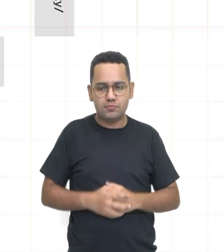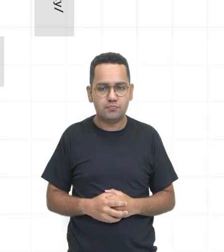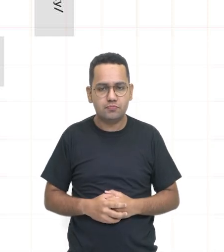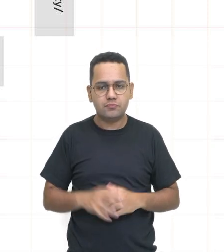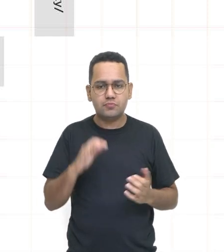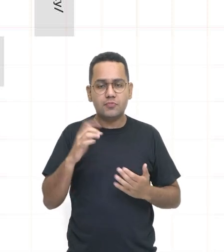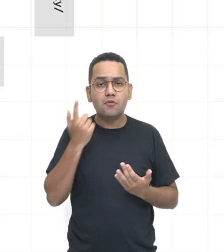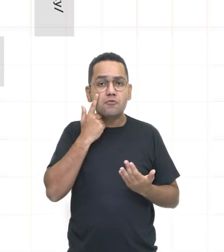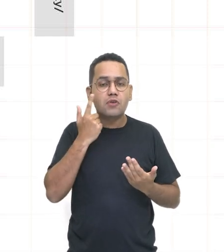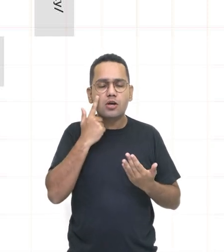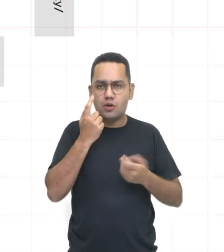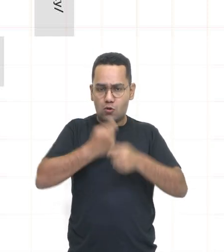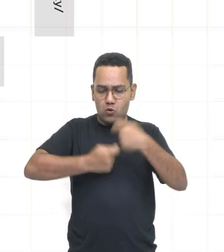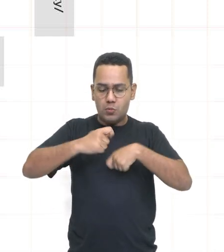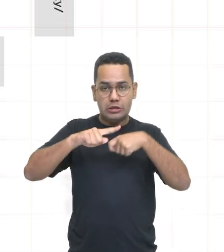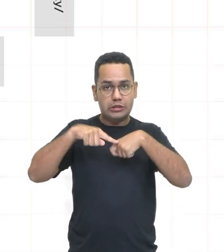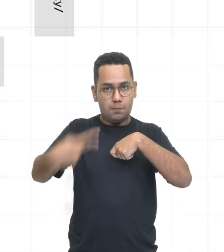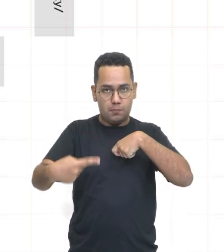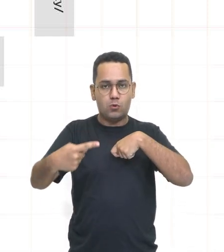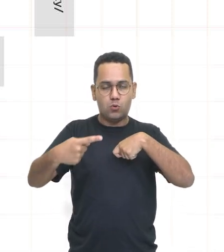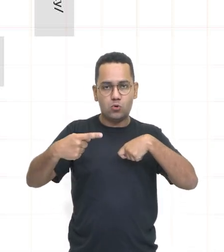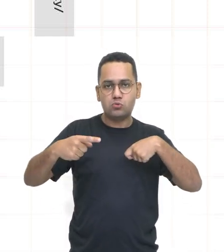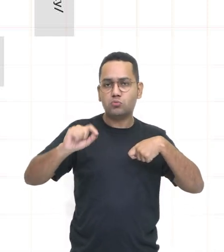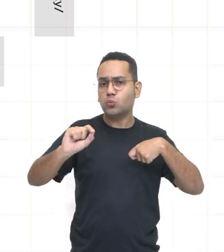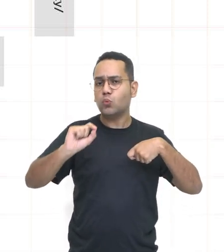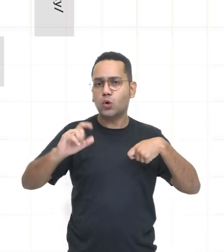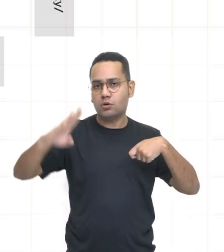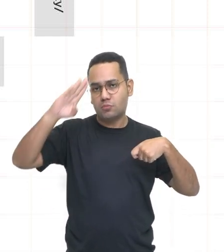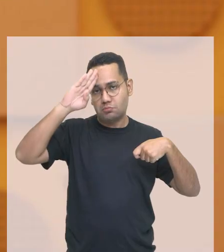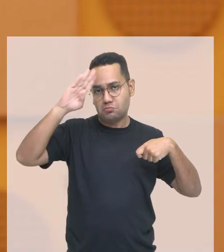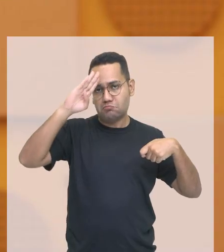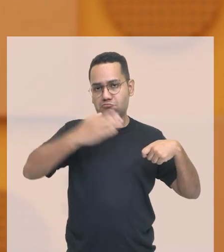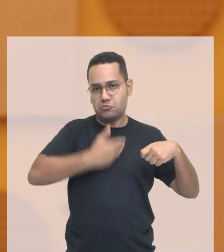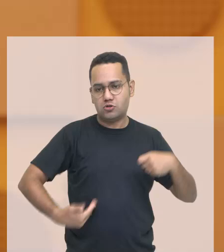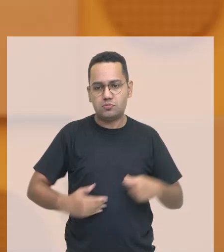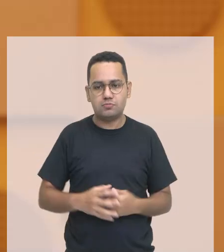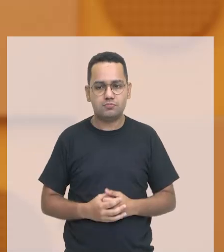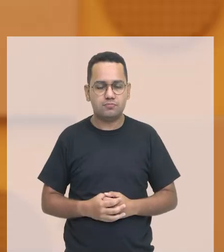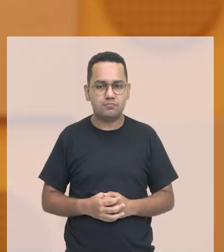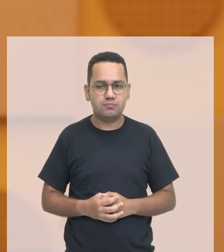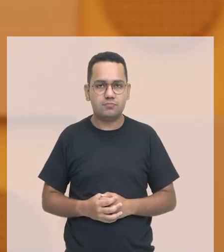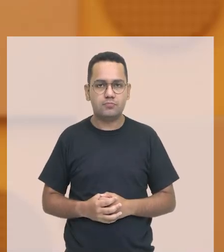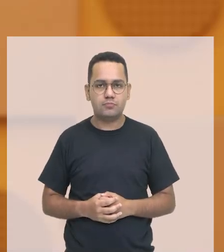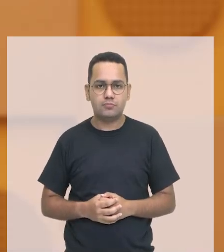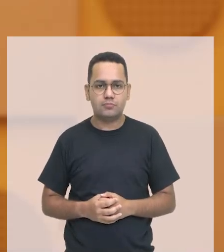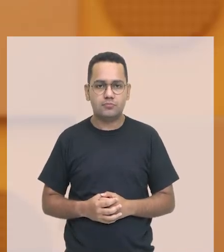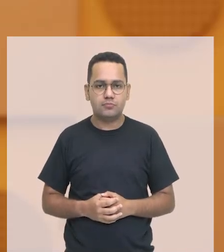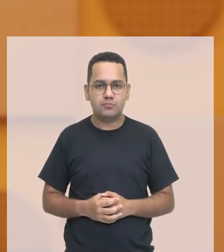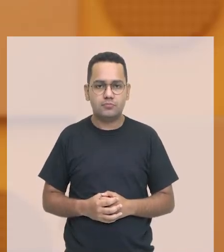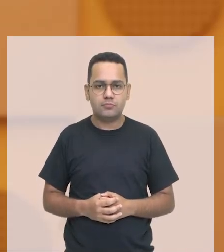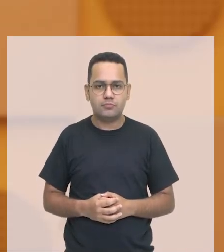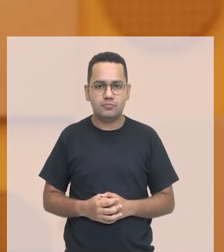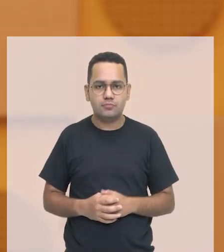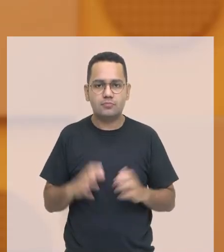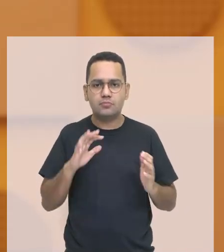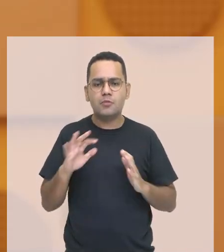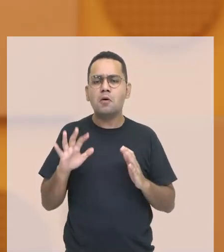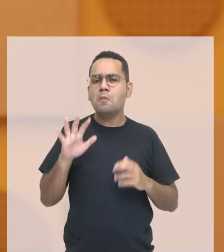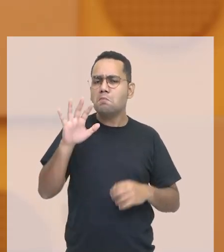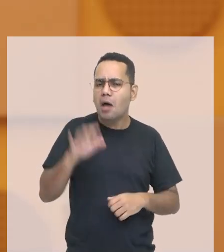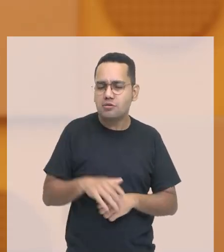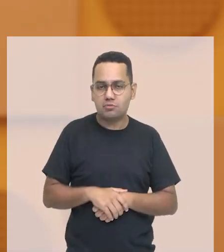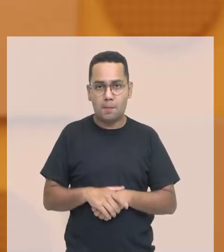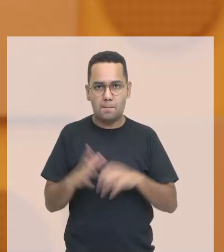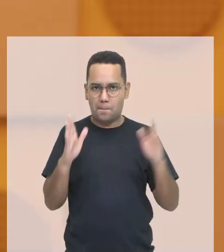regime militar, muitos continuam falando de que foram governos dos milagres econômicos e do crescimento